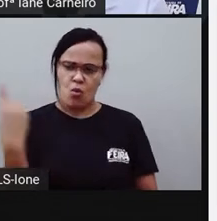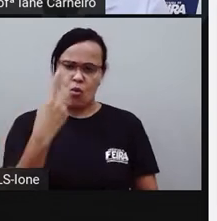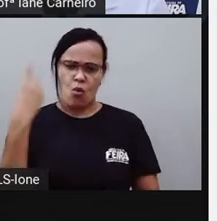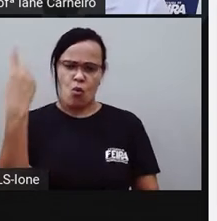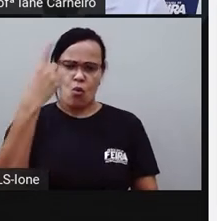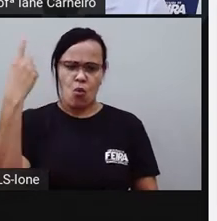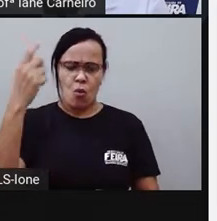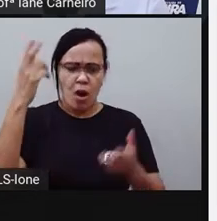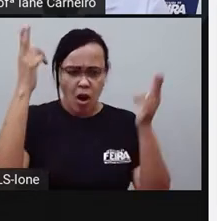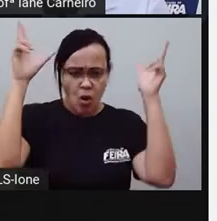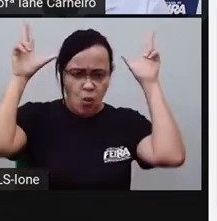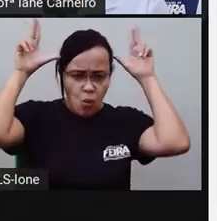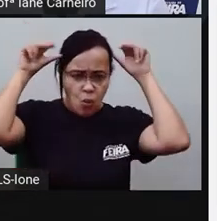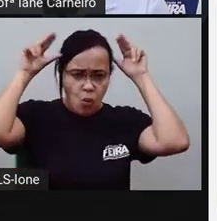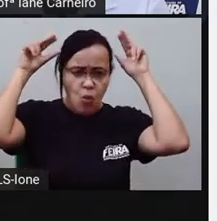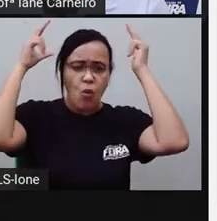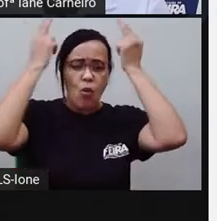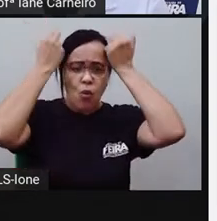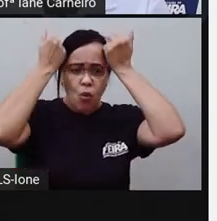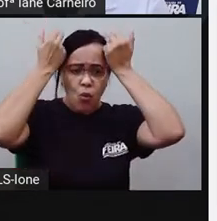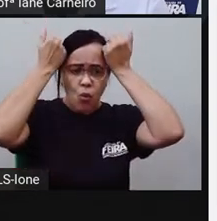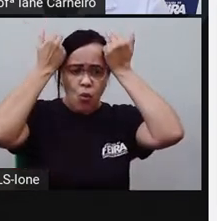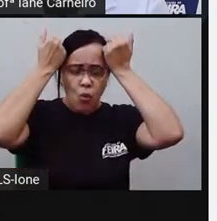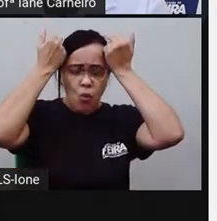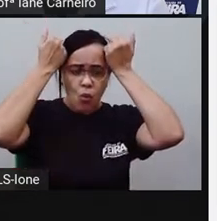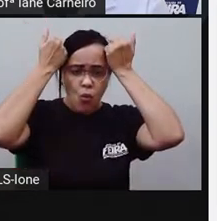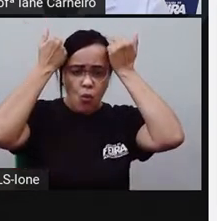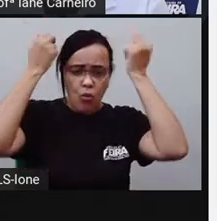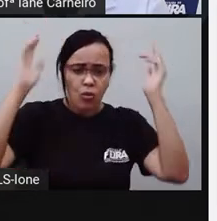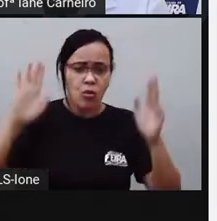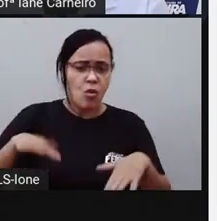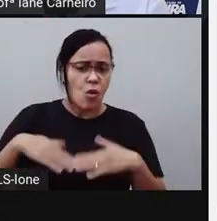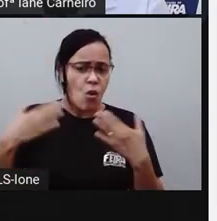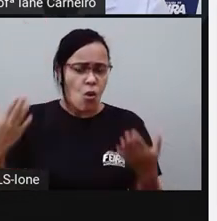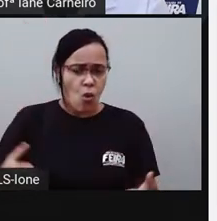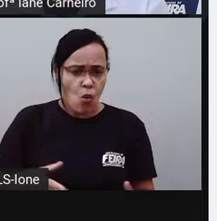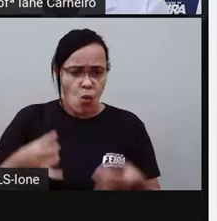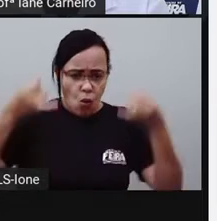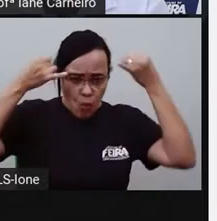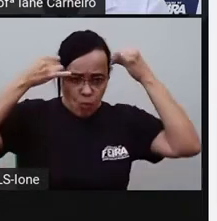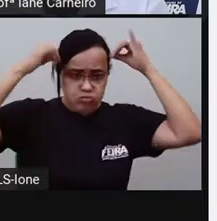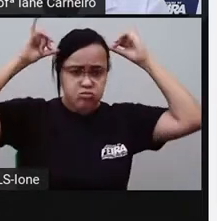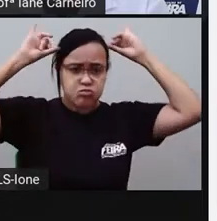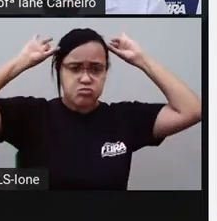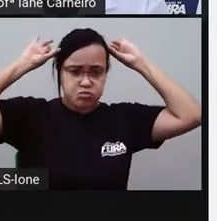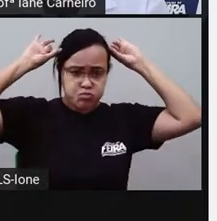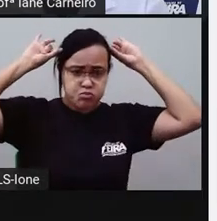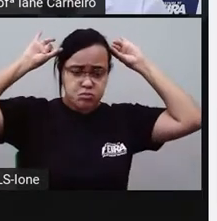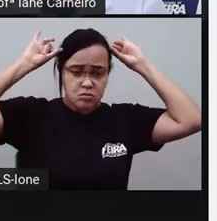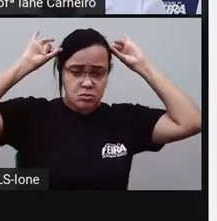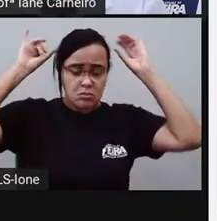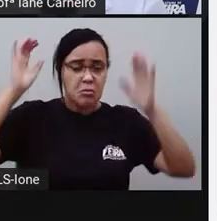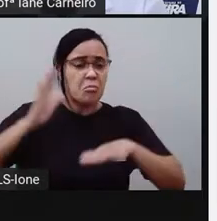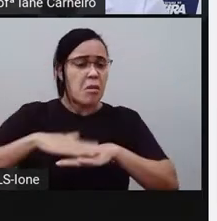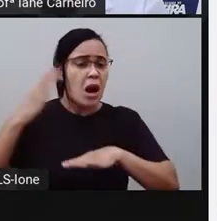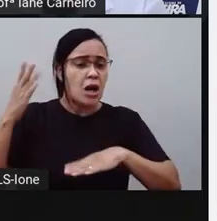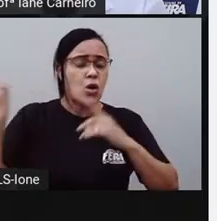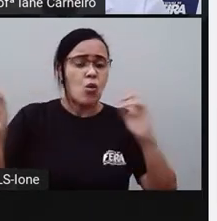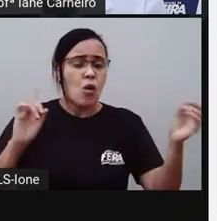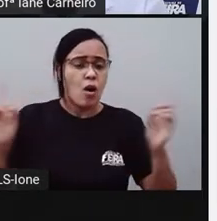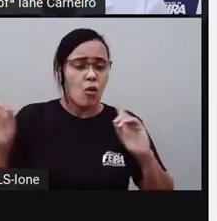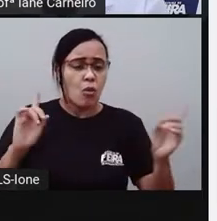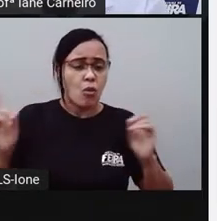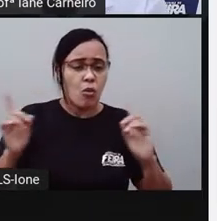cavalo. Olha só o cavalo aqui onde está. Ou a vaca. Ó a vaca aqui. Qual é o mais alto? O cavalo ou a vaca?